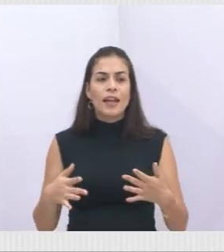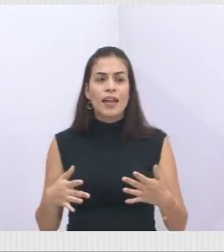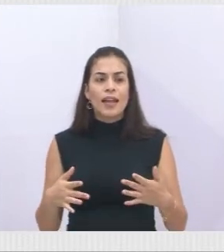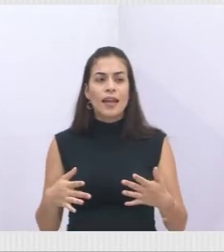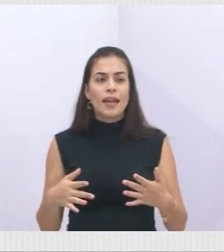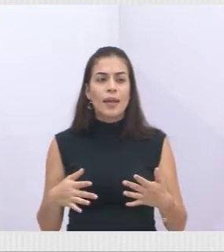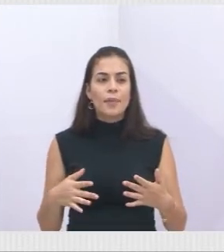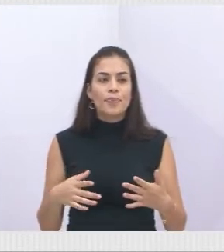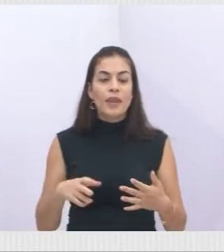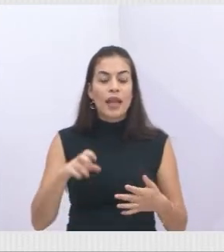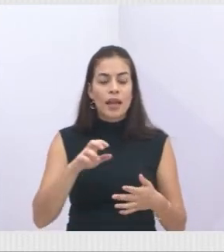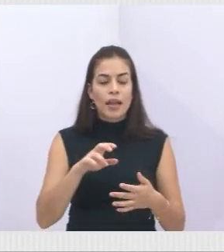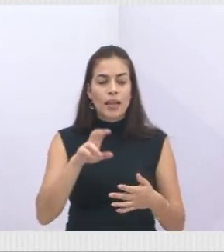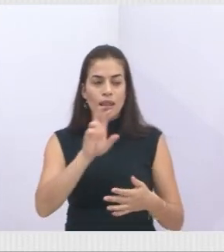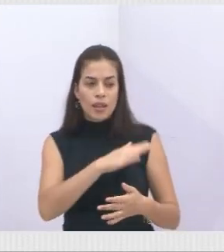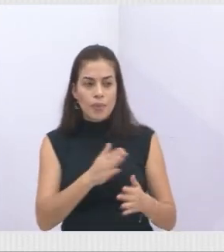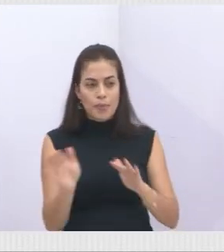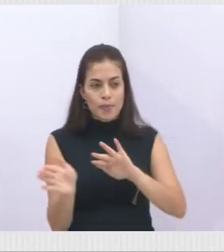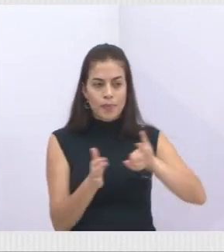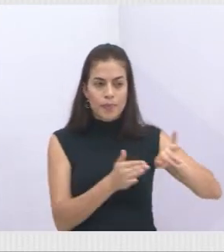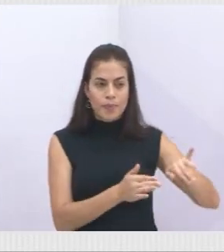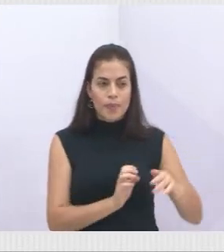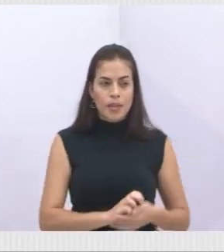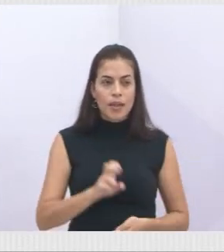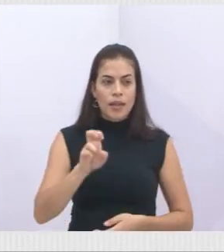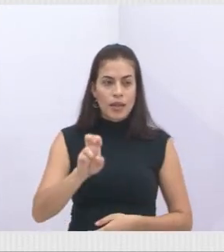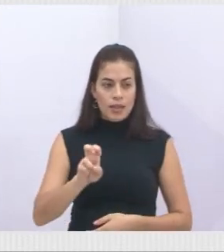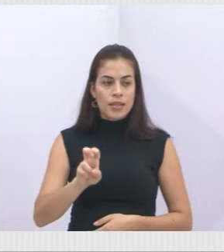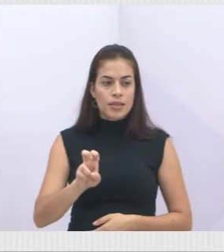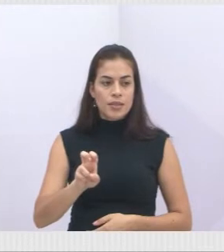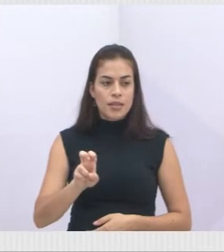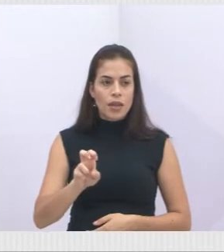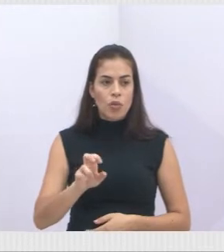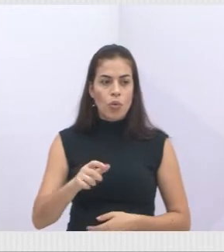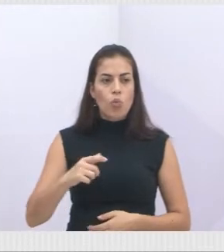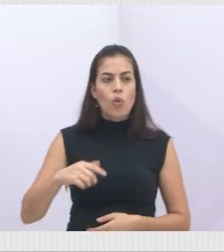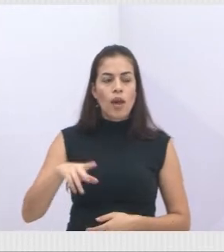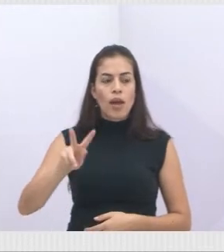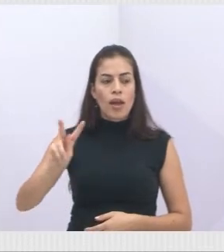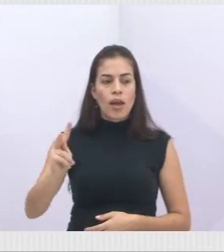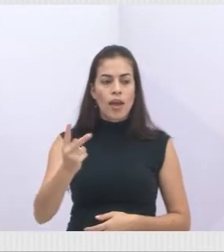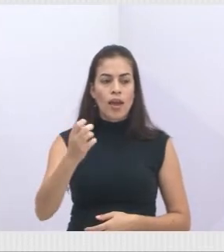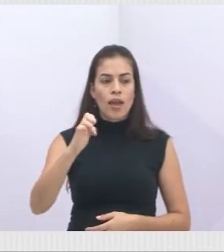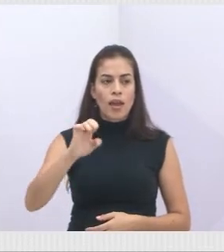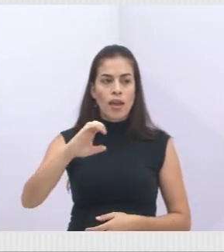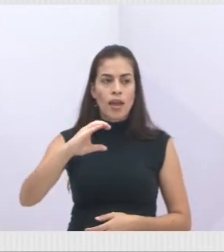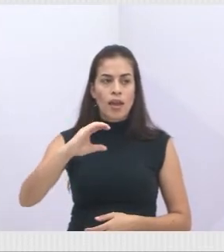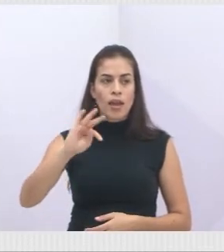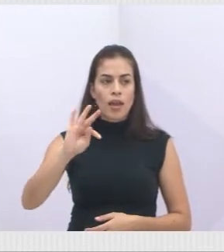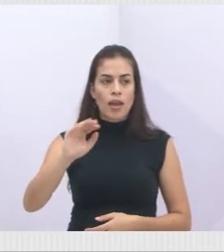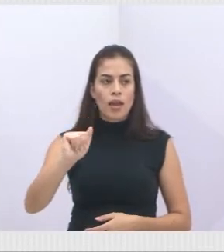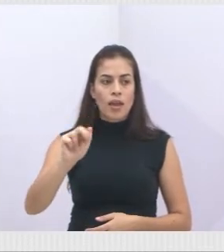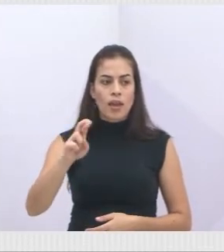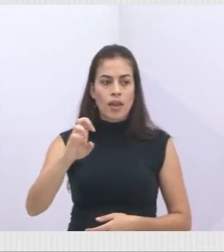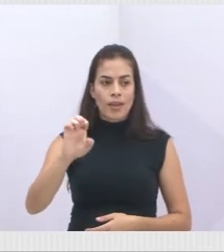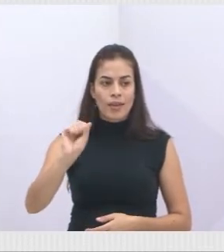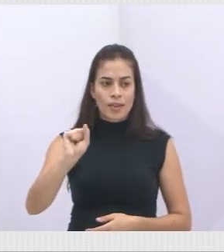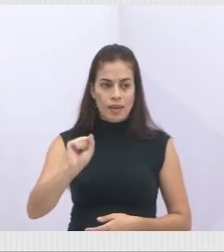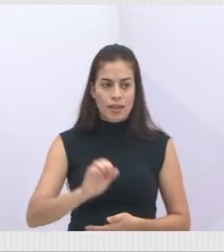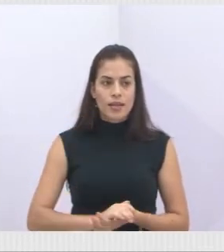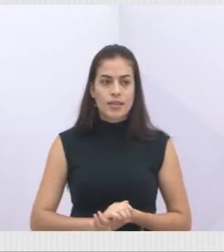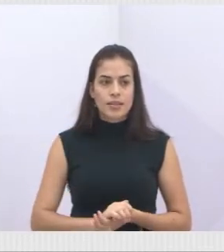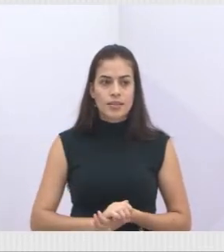contrato com a Associação Corredor Ecológico para fazer o reflorestamento, tá? E 5